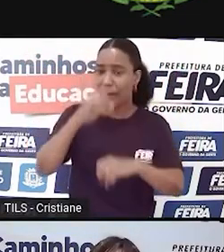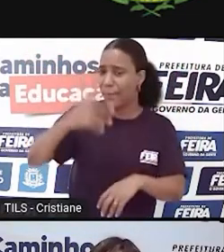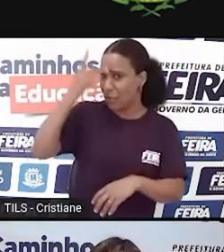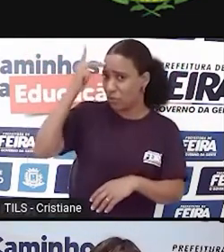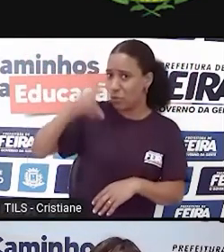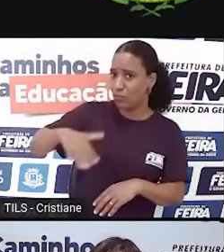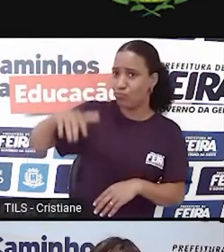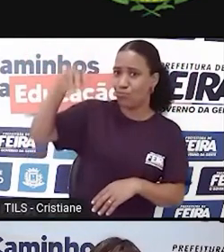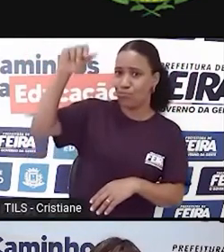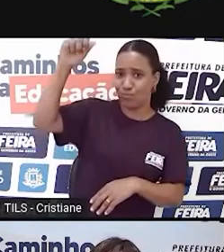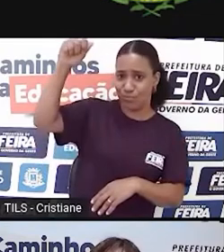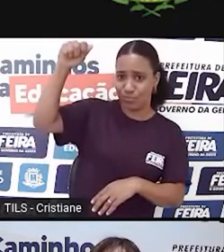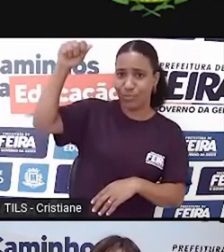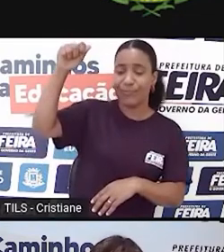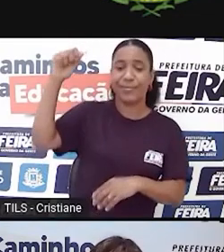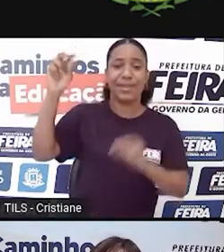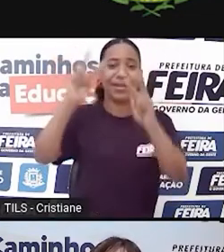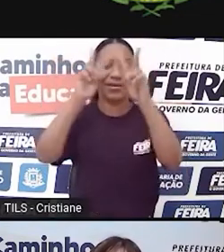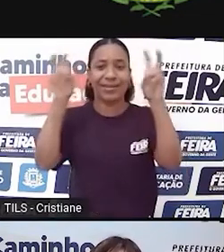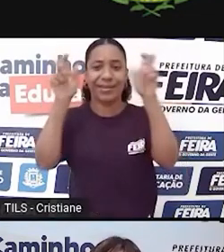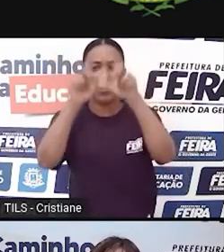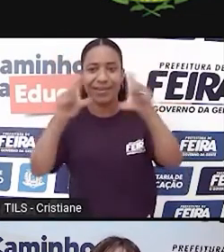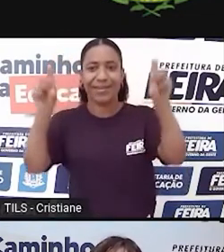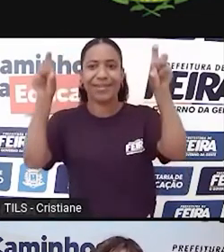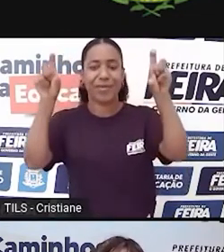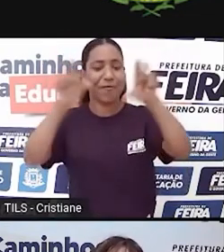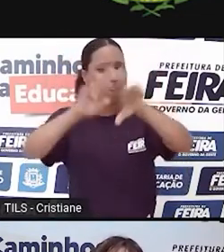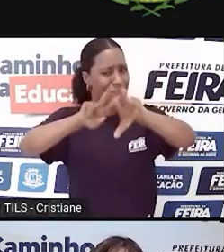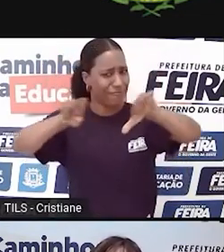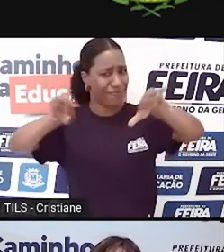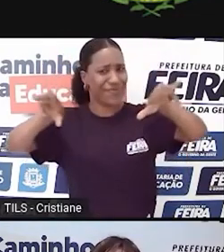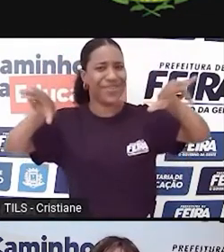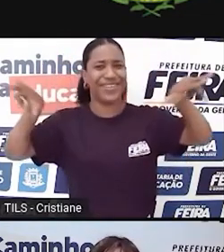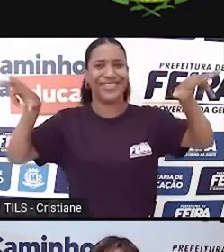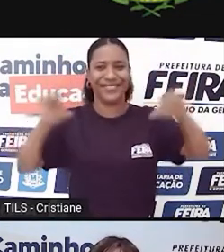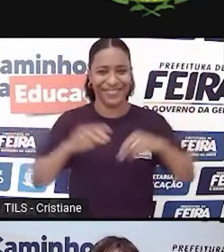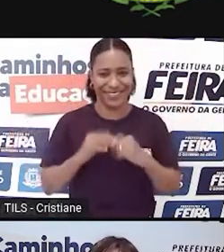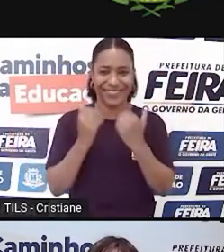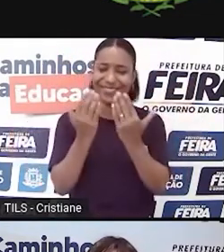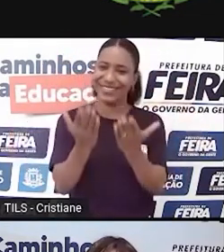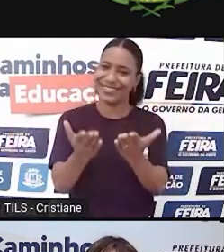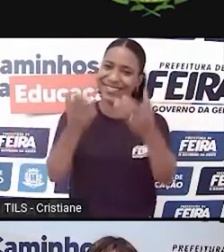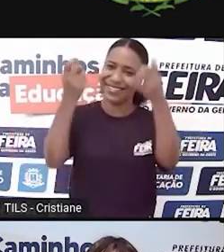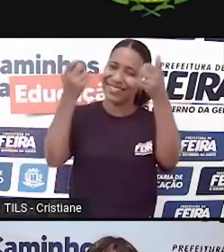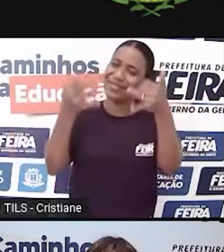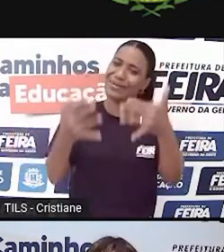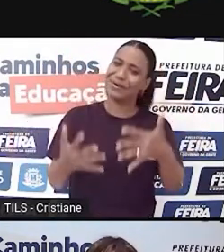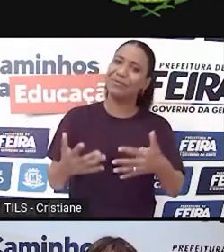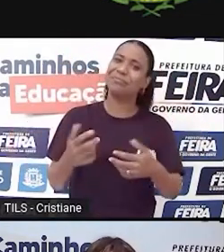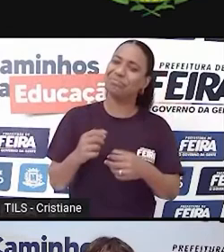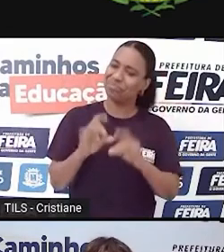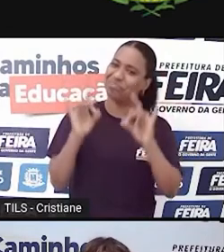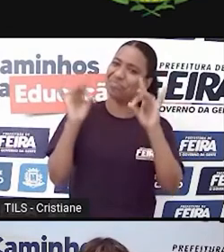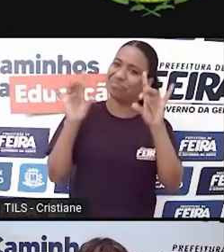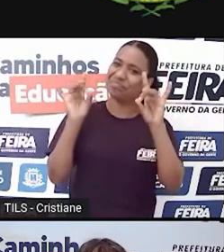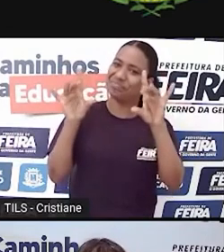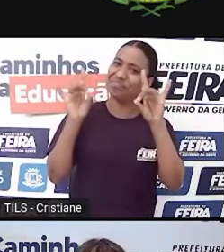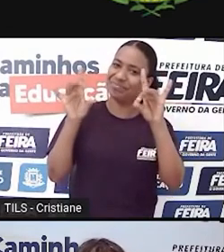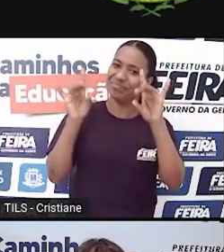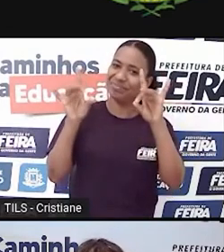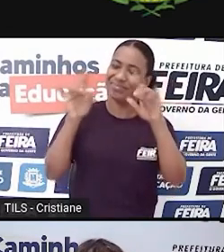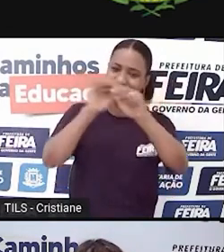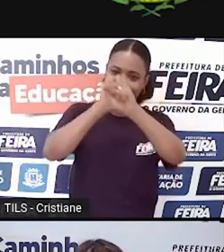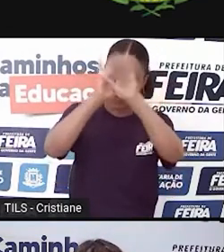para enxergar outros tópicos, enxergar outros temas no dia a dia. Você já fez isso brilhantemente. Eu achei muito interessante essa